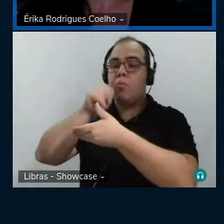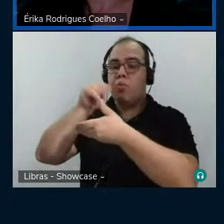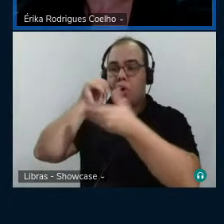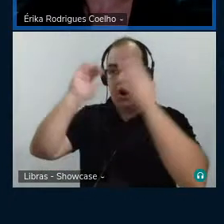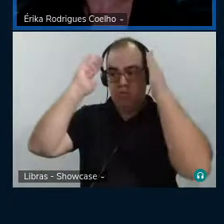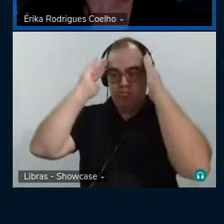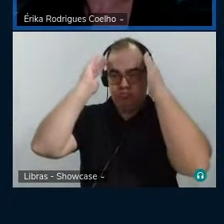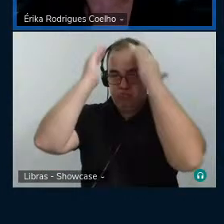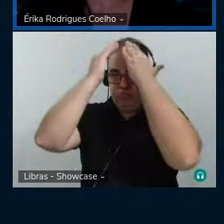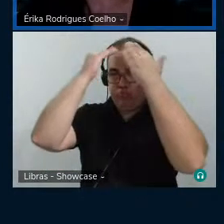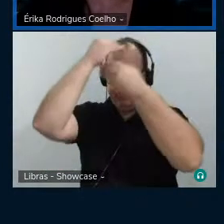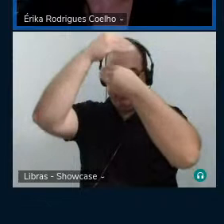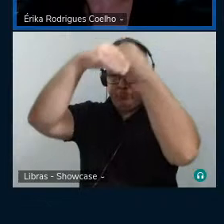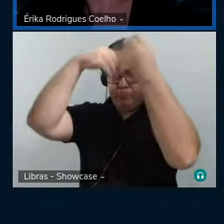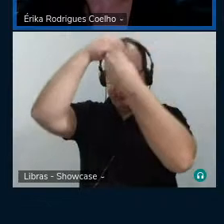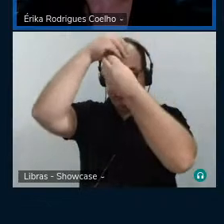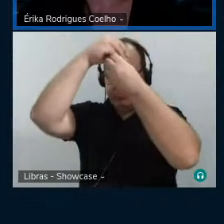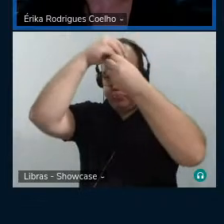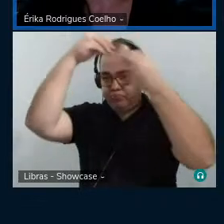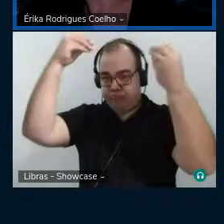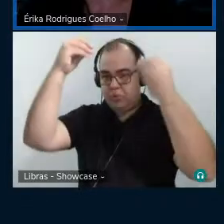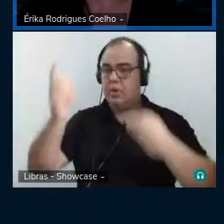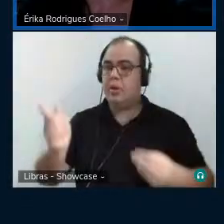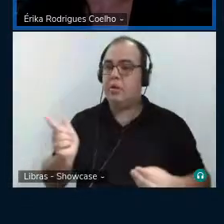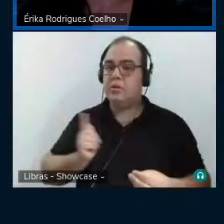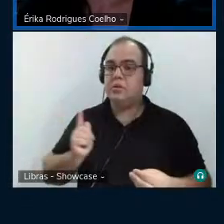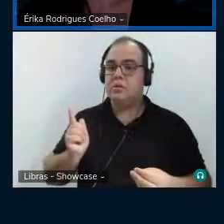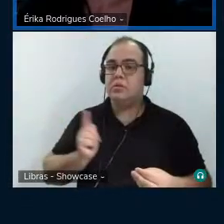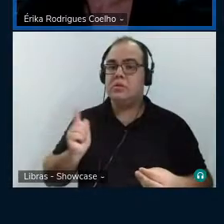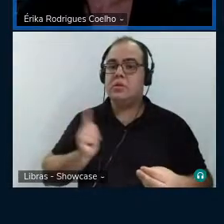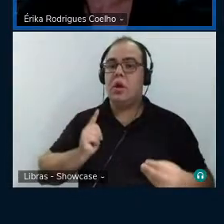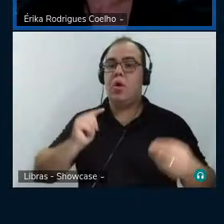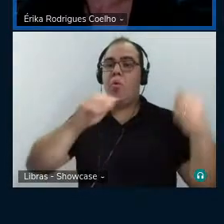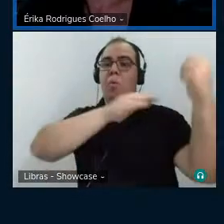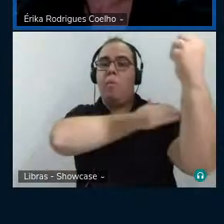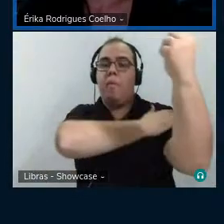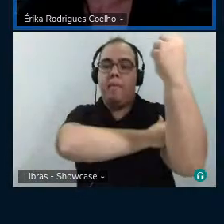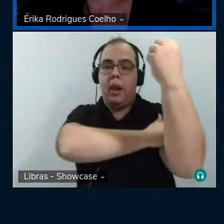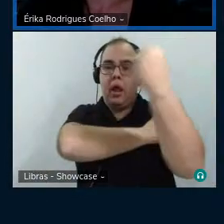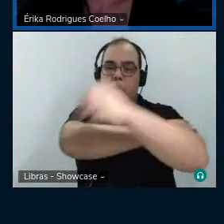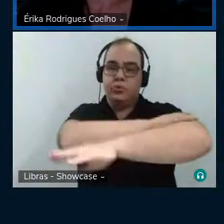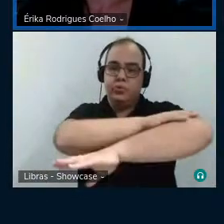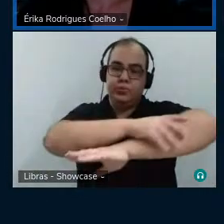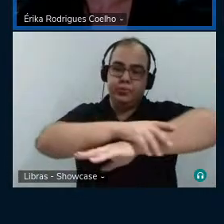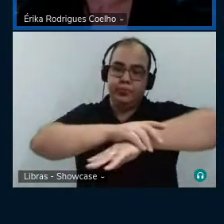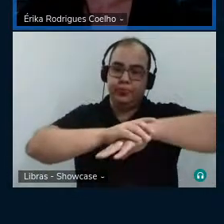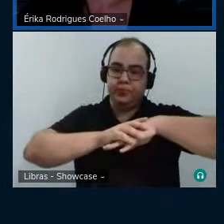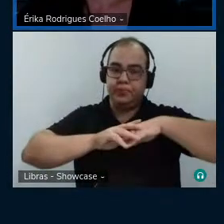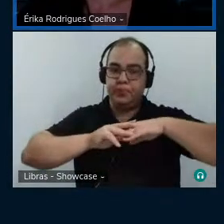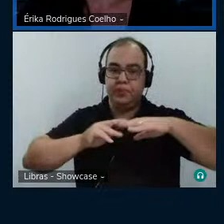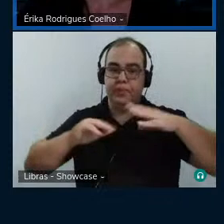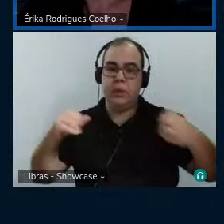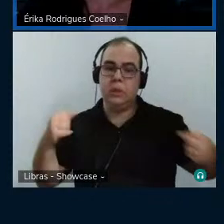com o seu braço esquerdo para cima,